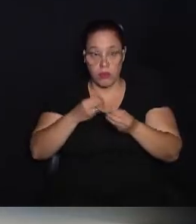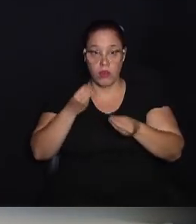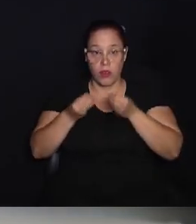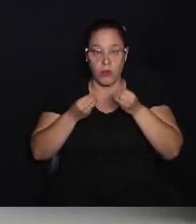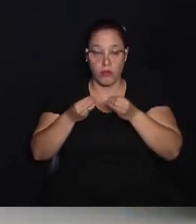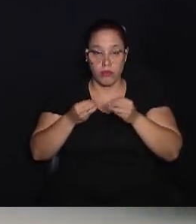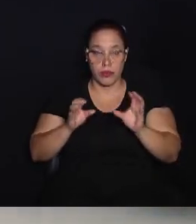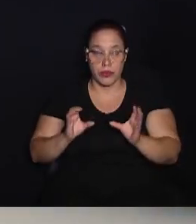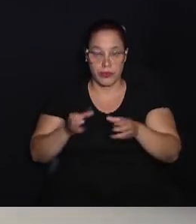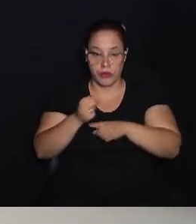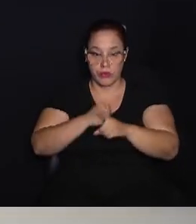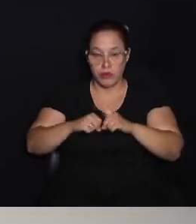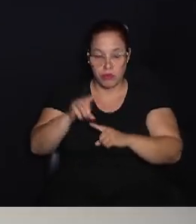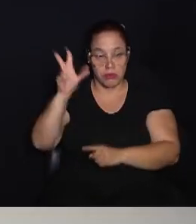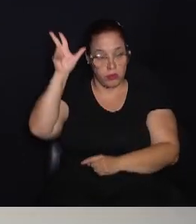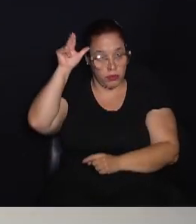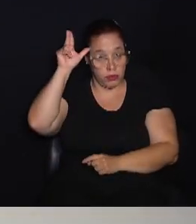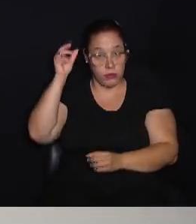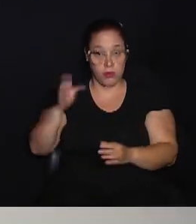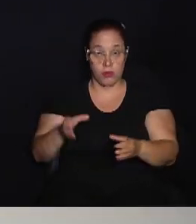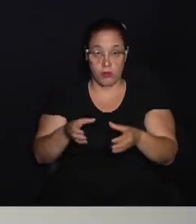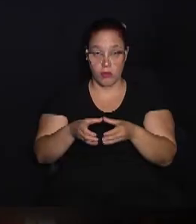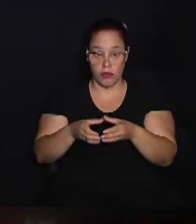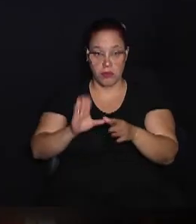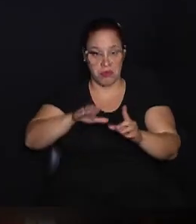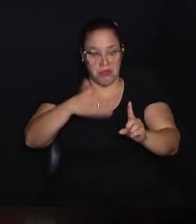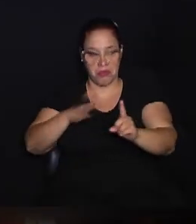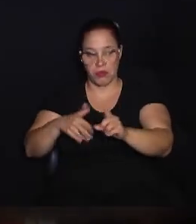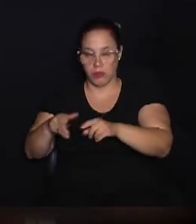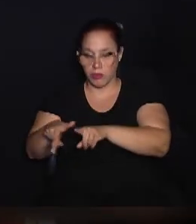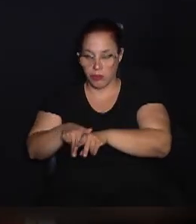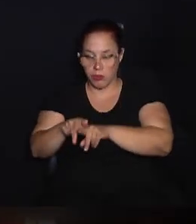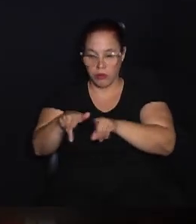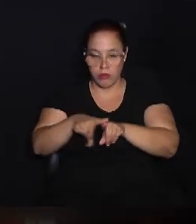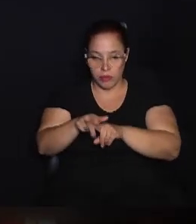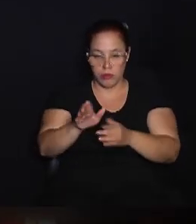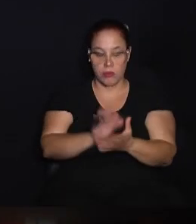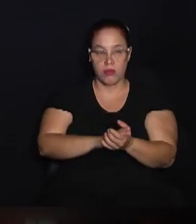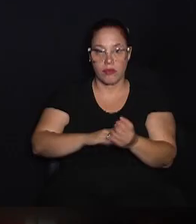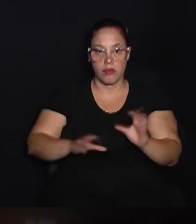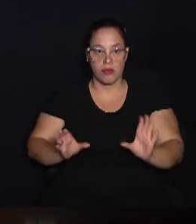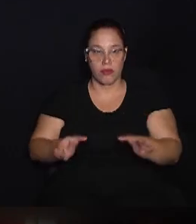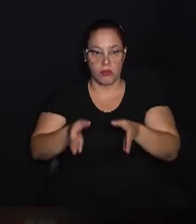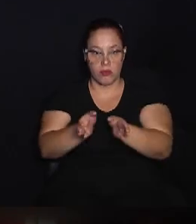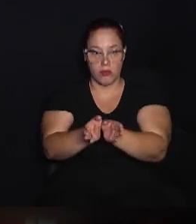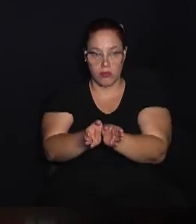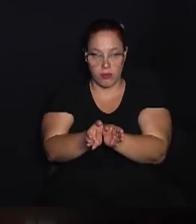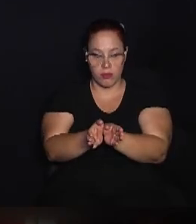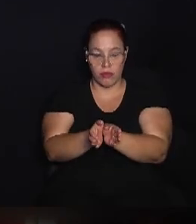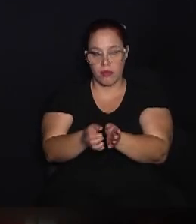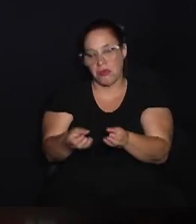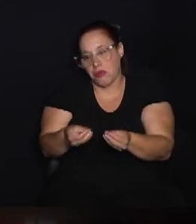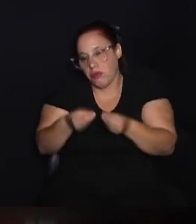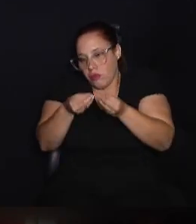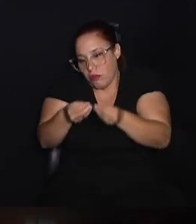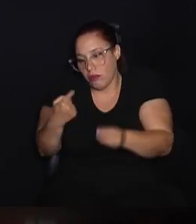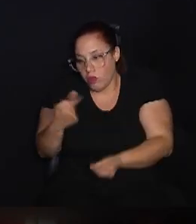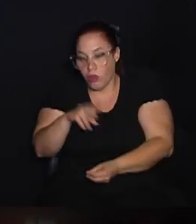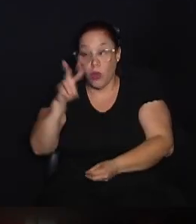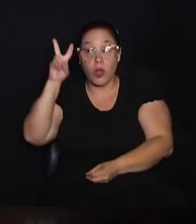esporte, como a Sociedade Ípica de Campinas. Poder homenagear esse clube que faz parte da